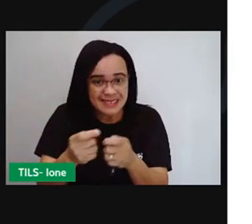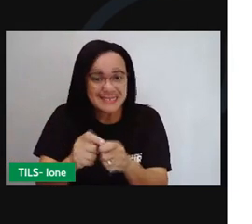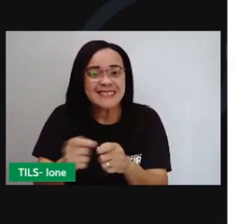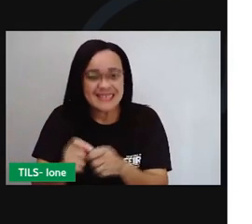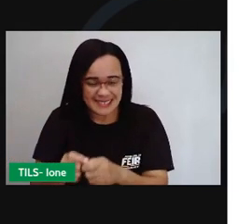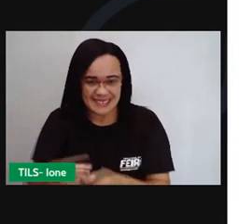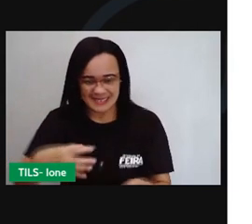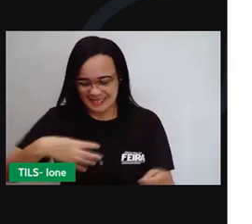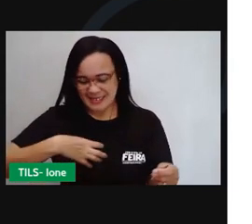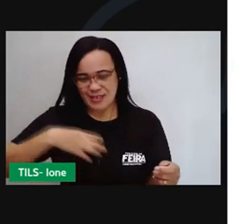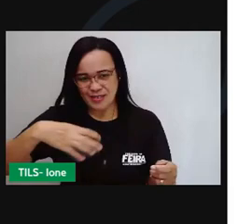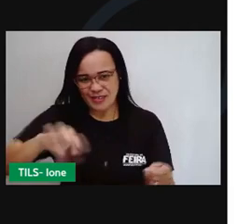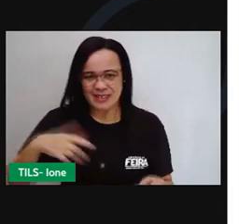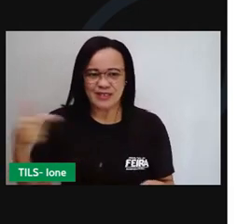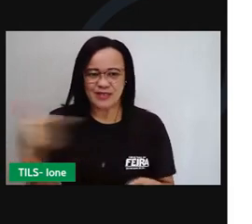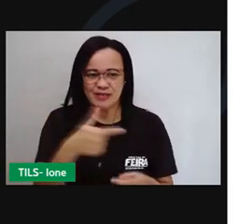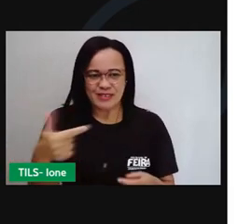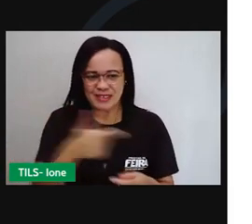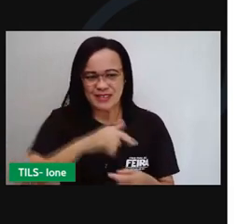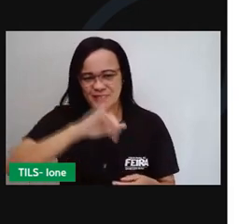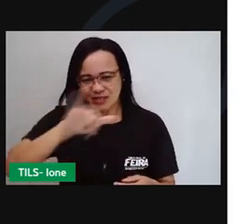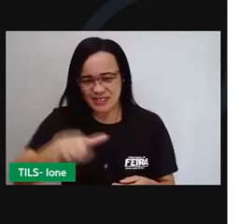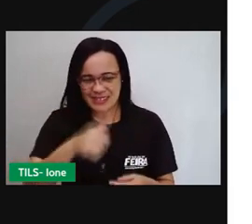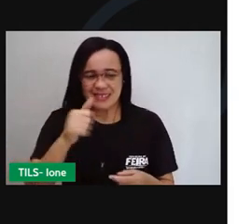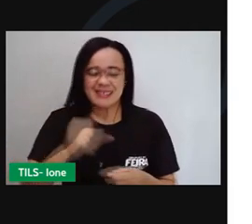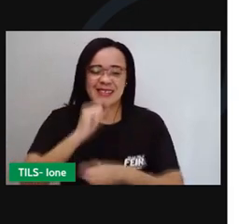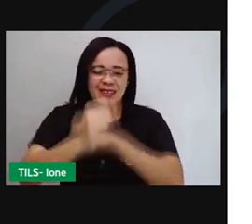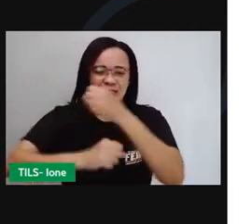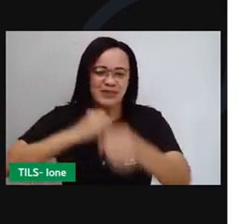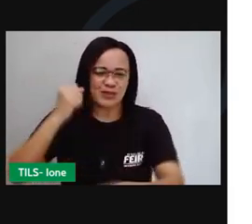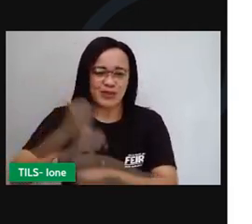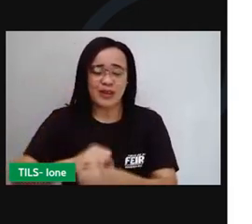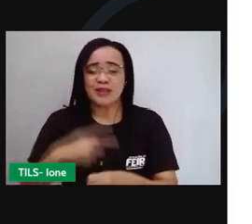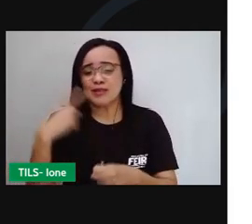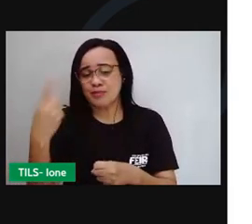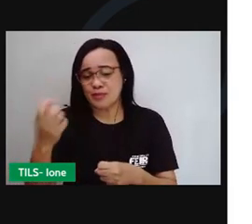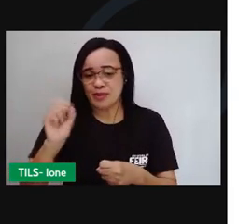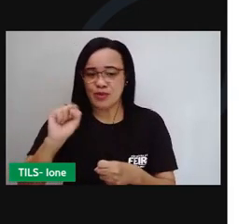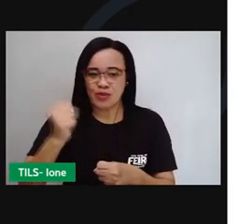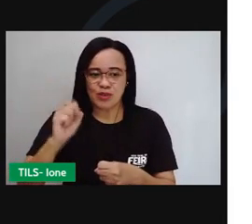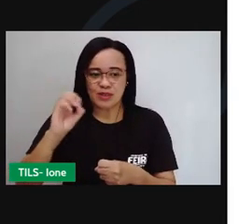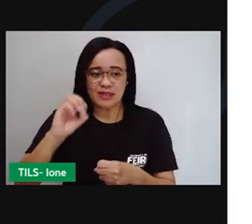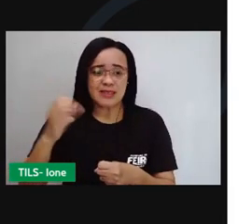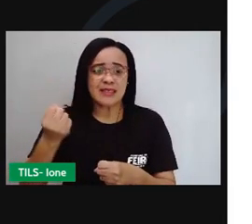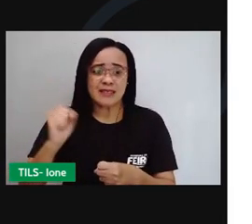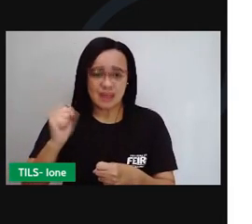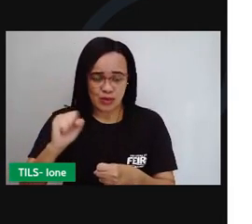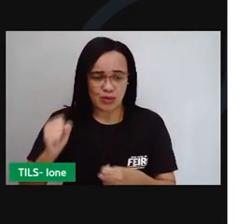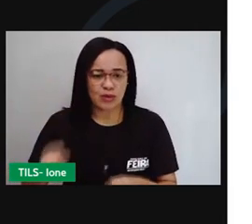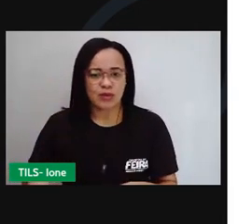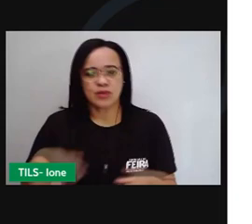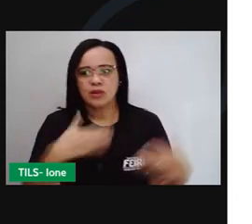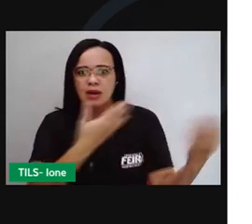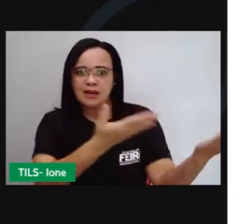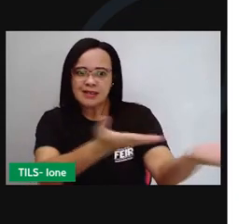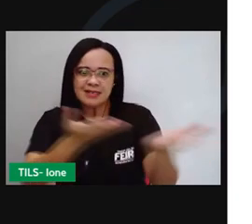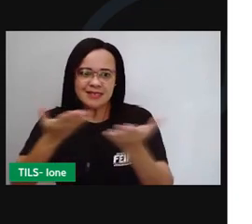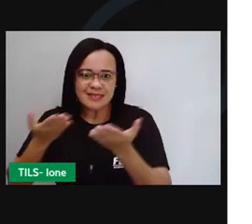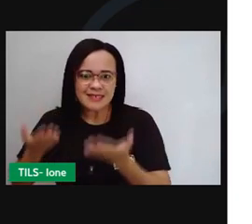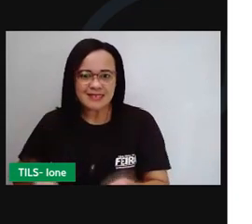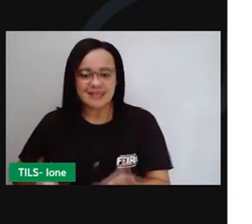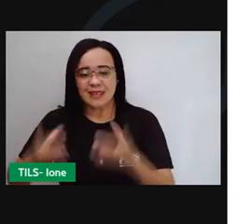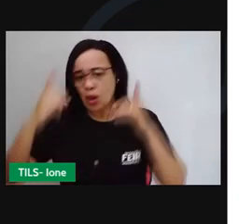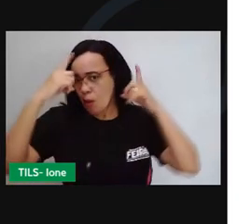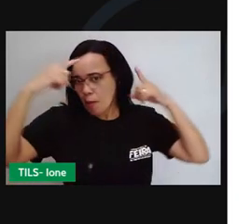22 de janeiro de 1808. E vem o príncipe, a princesa, rainha e mais um